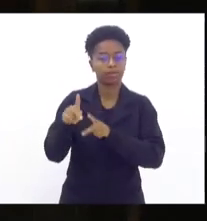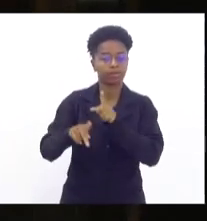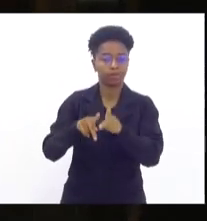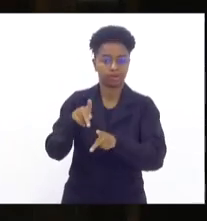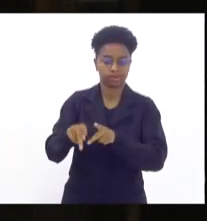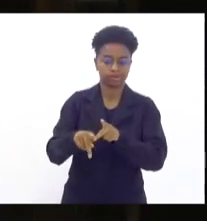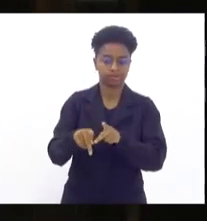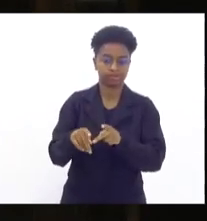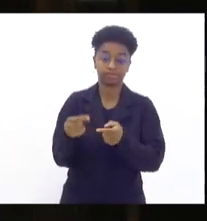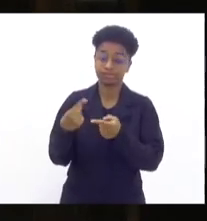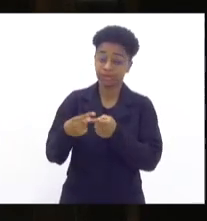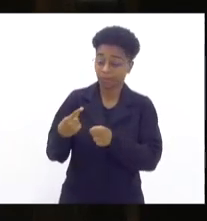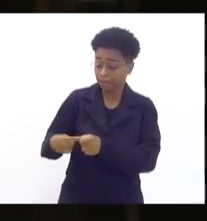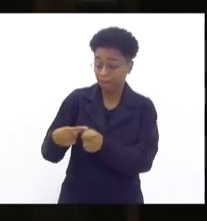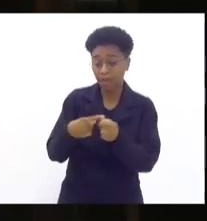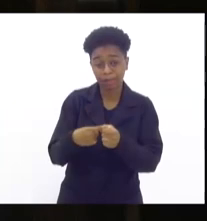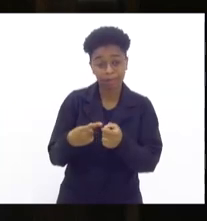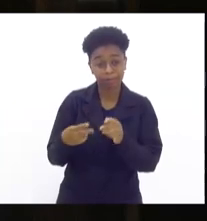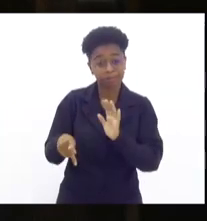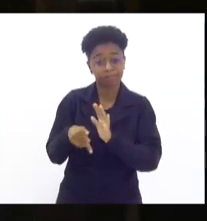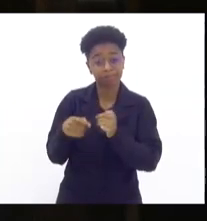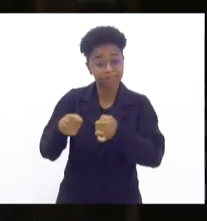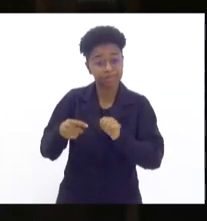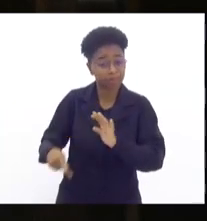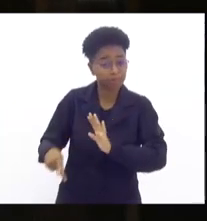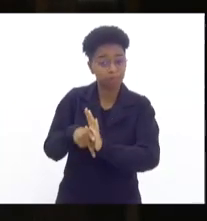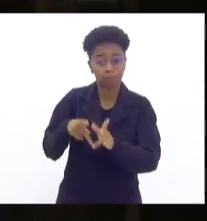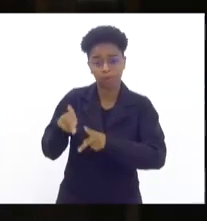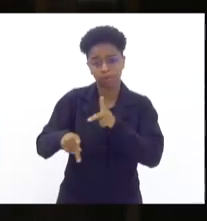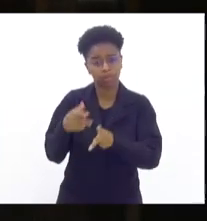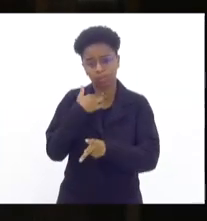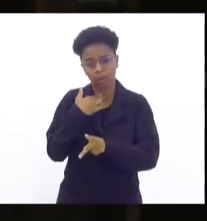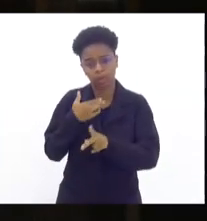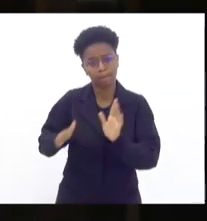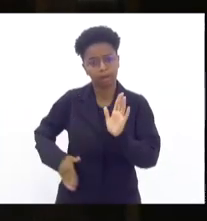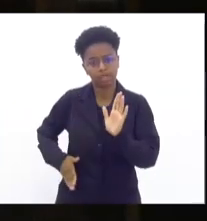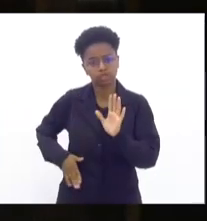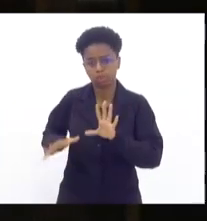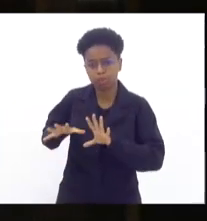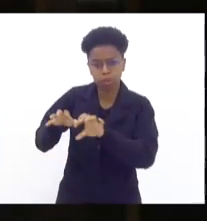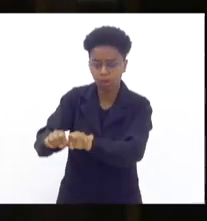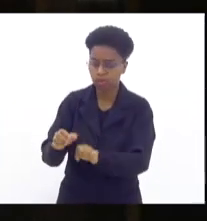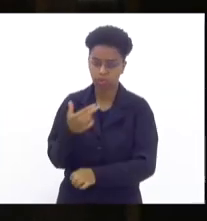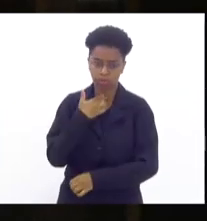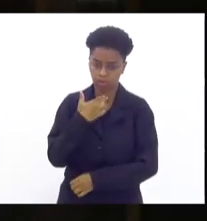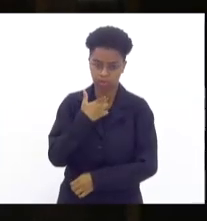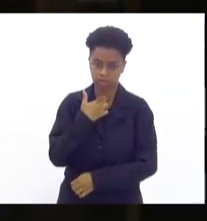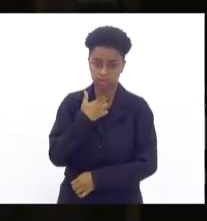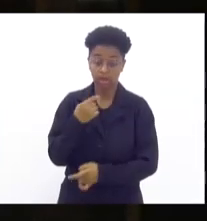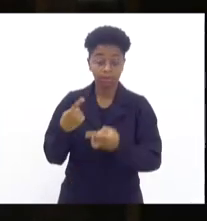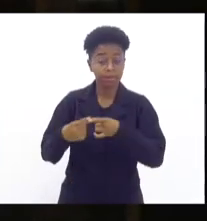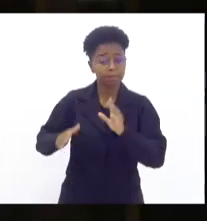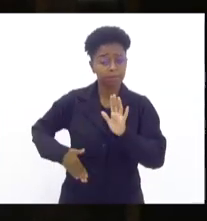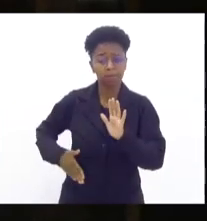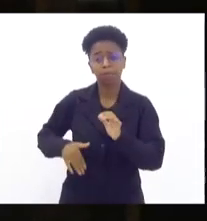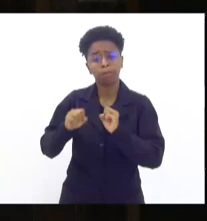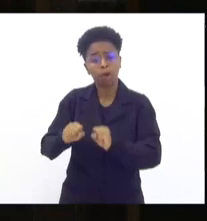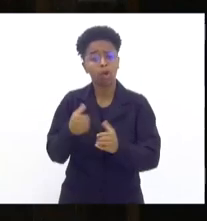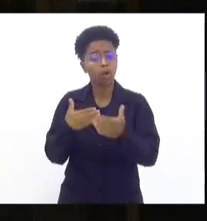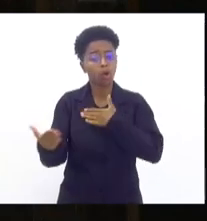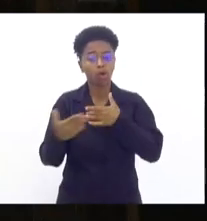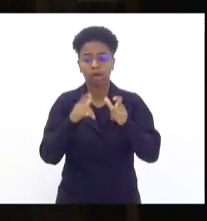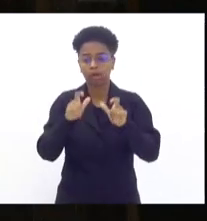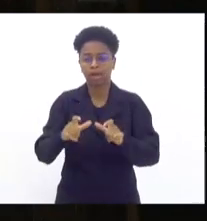bem. O bairro tem que ser da população de bem, ele não pode ser dos marginais. marginal tem que ficar em qualquer lugar menos dentro do bairro.